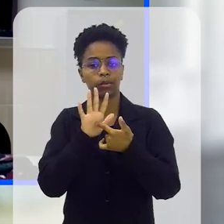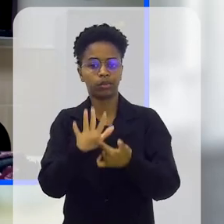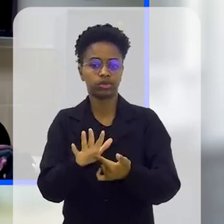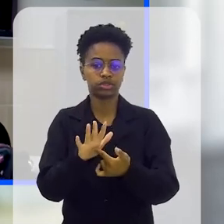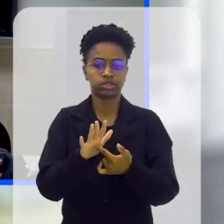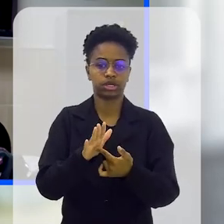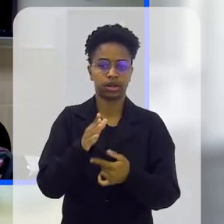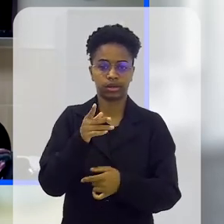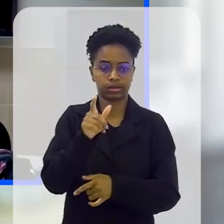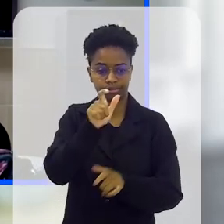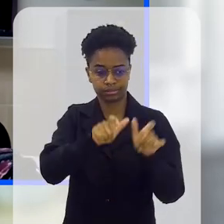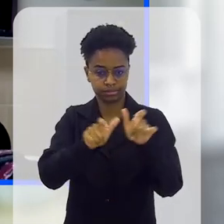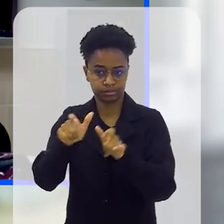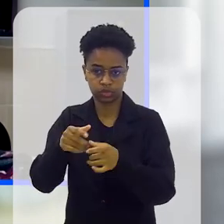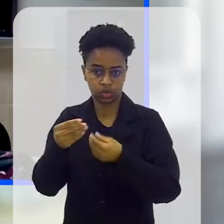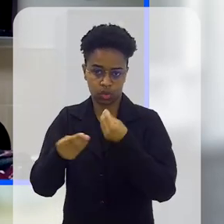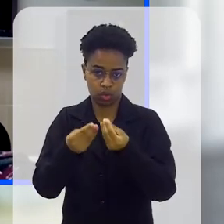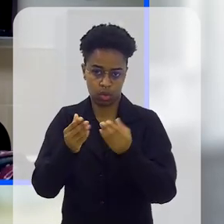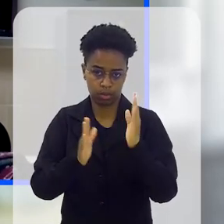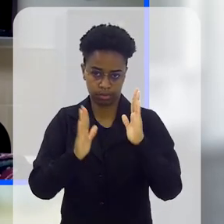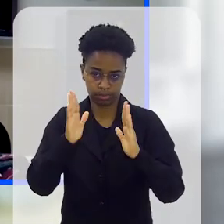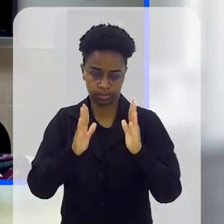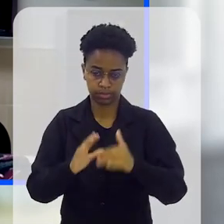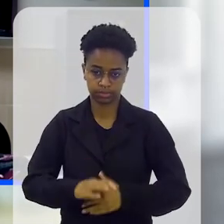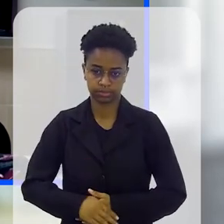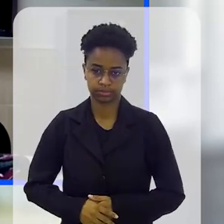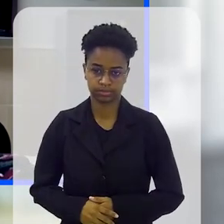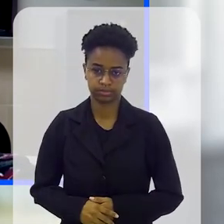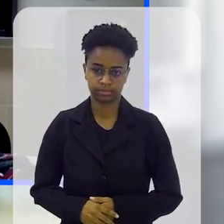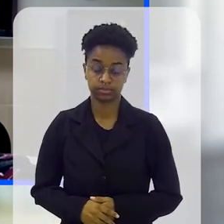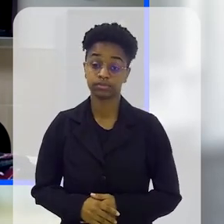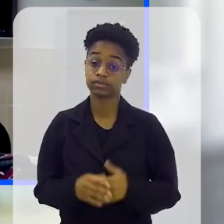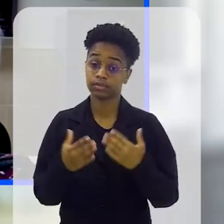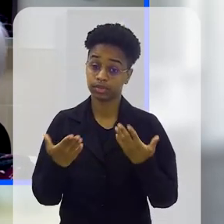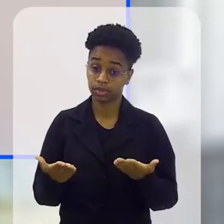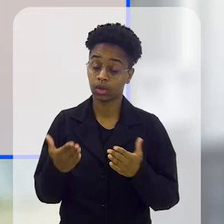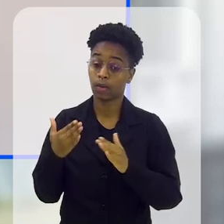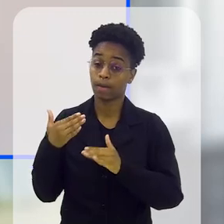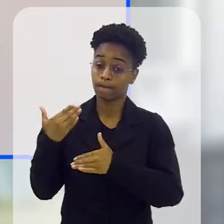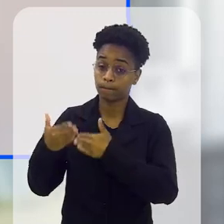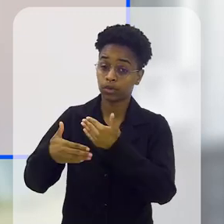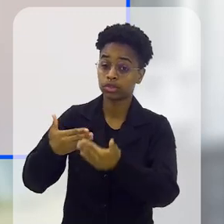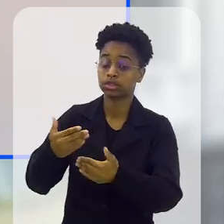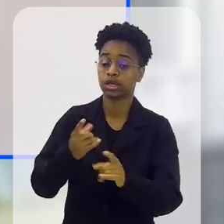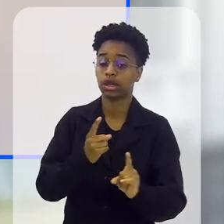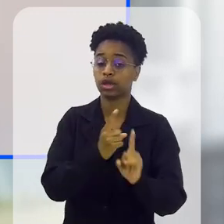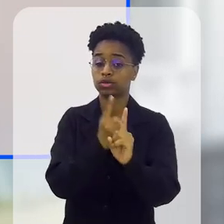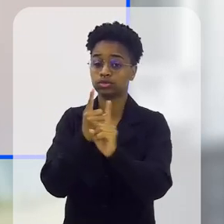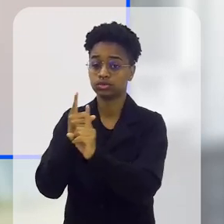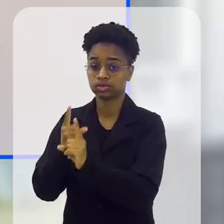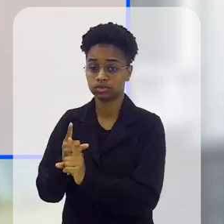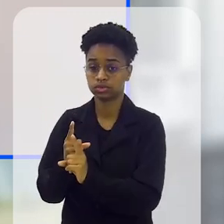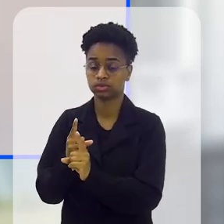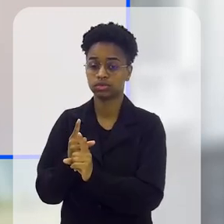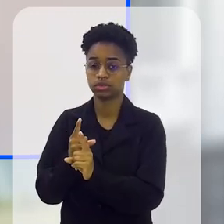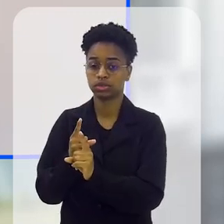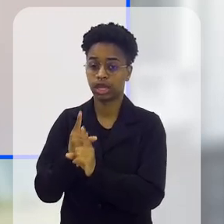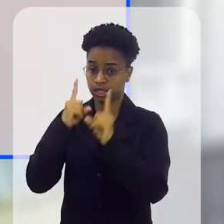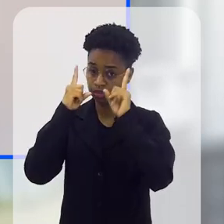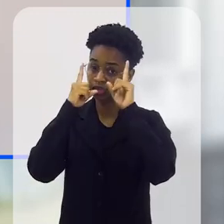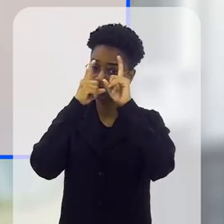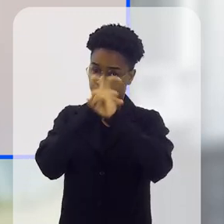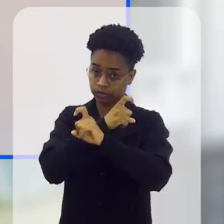o paciente nessa jornada? Então, Rafael, o processo do diagnóstico, ele é